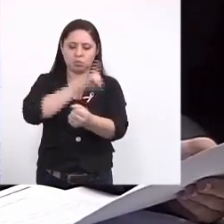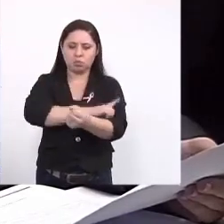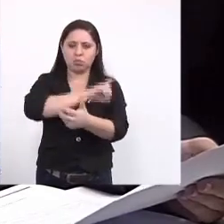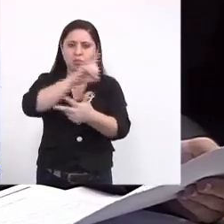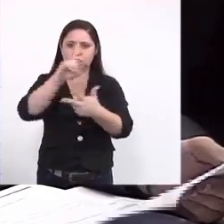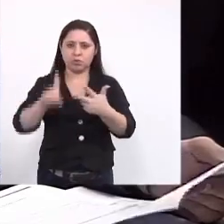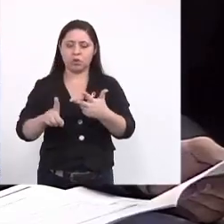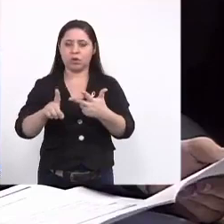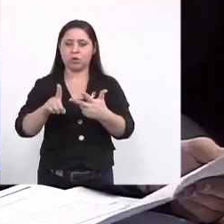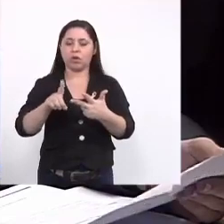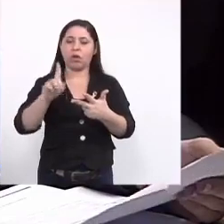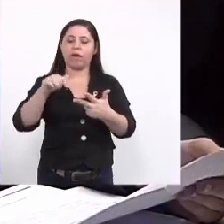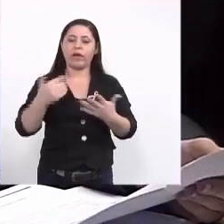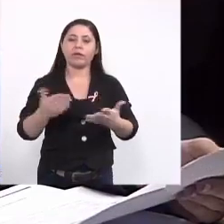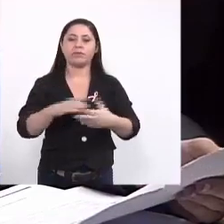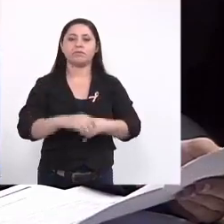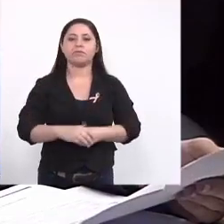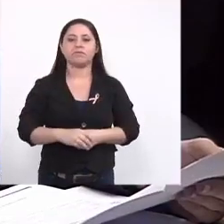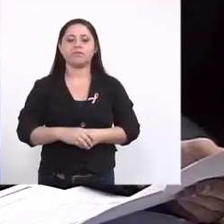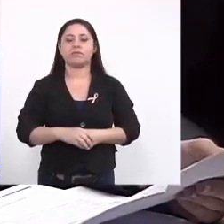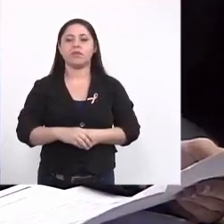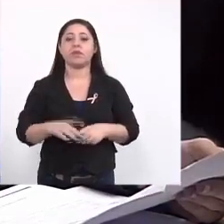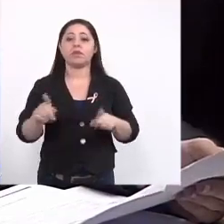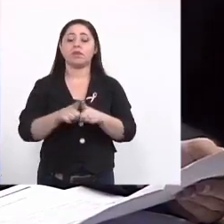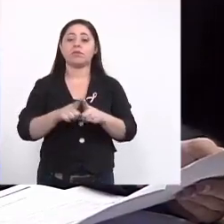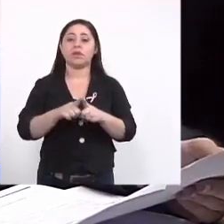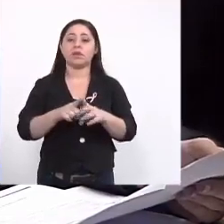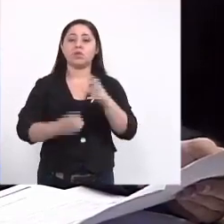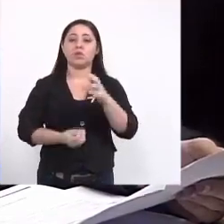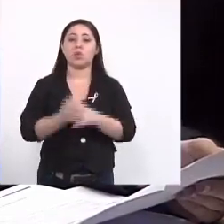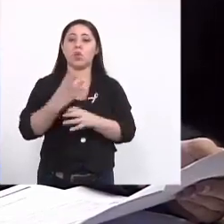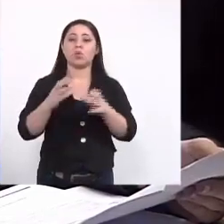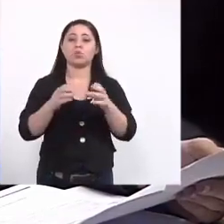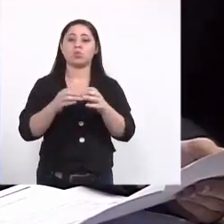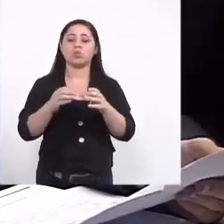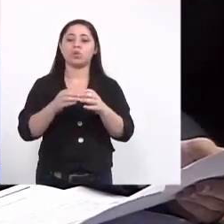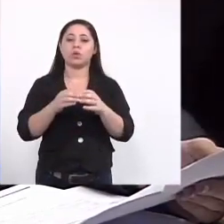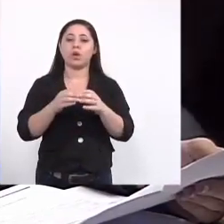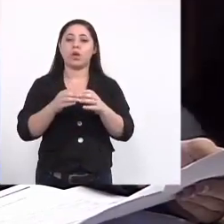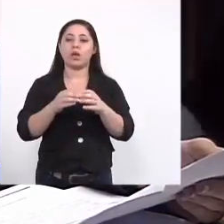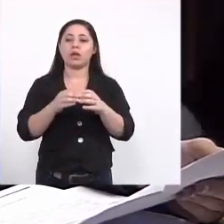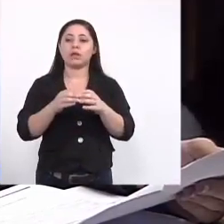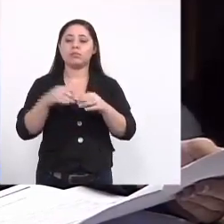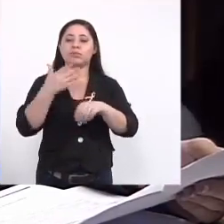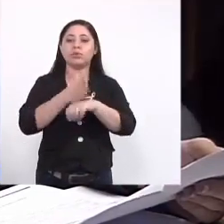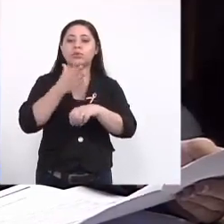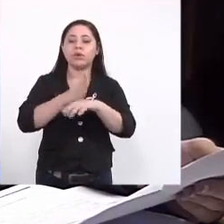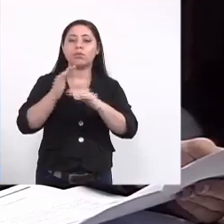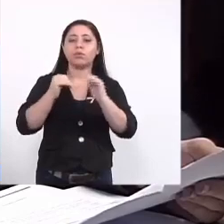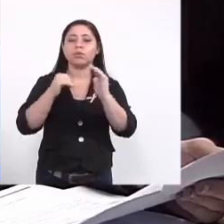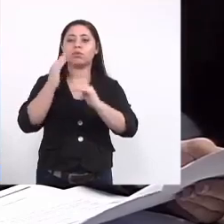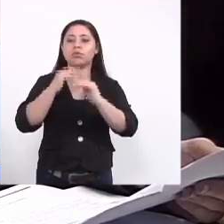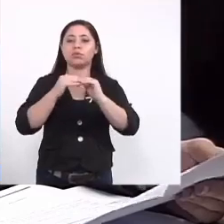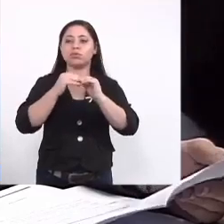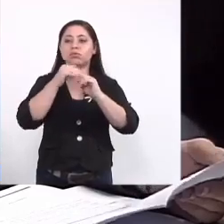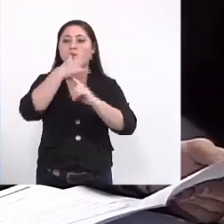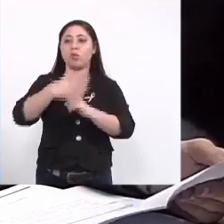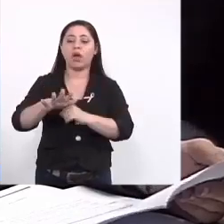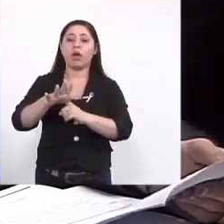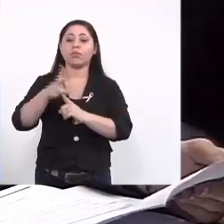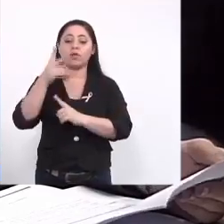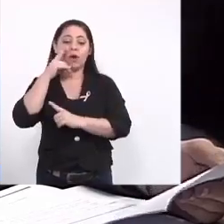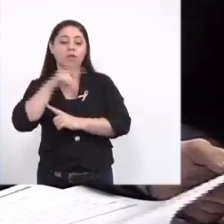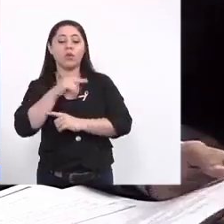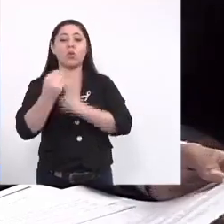situações então com isso formar multiplicadores dentro da enfermagem para identificar